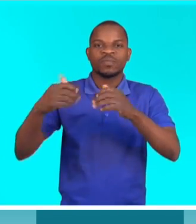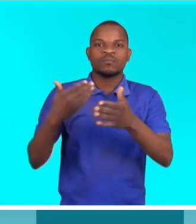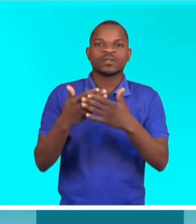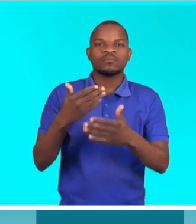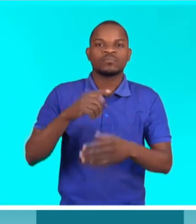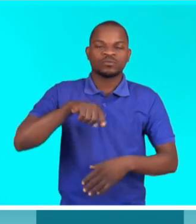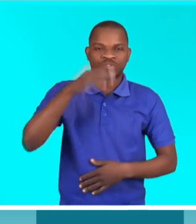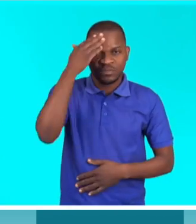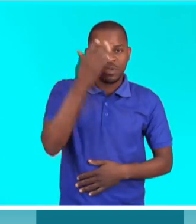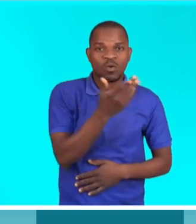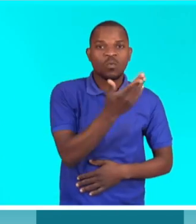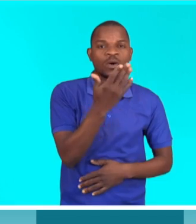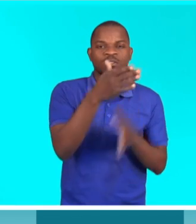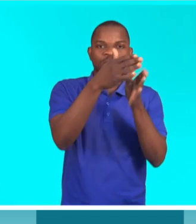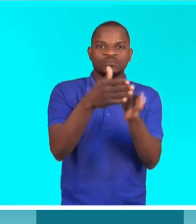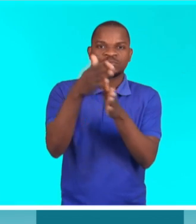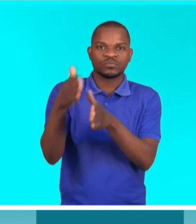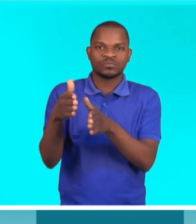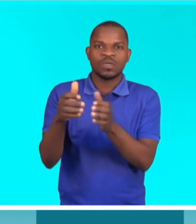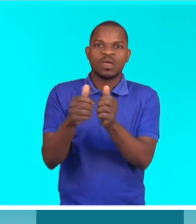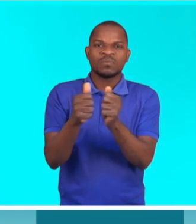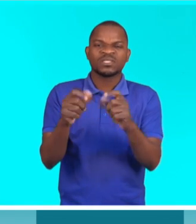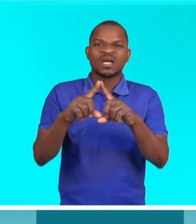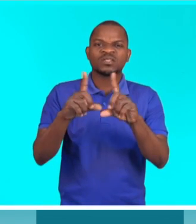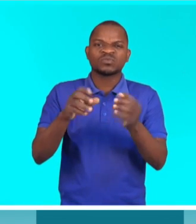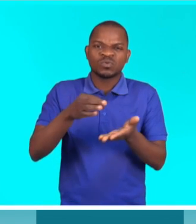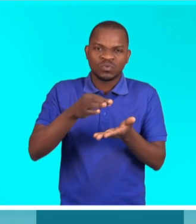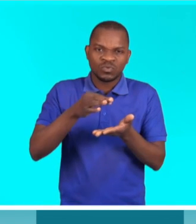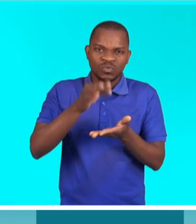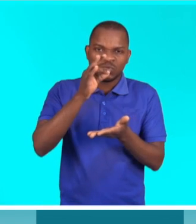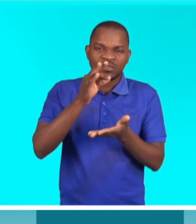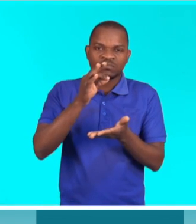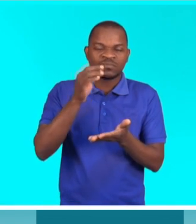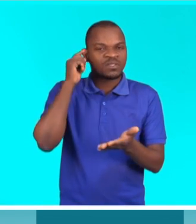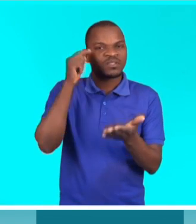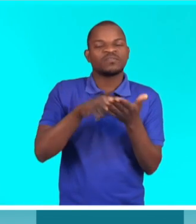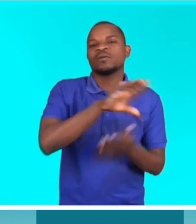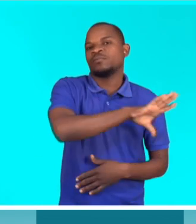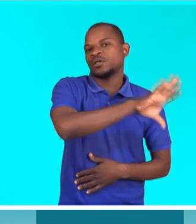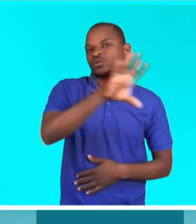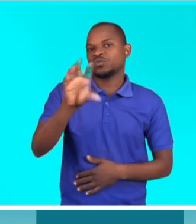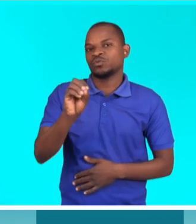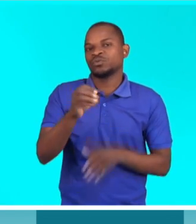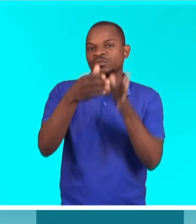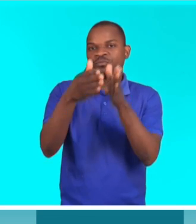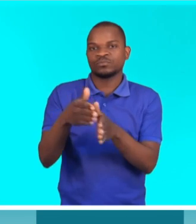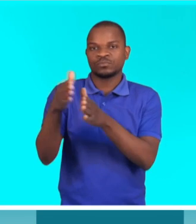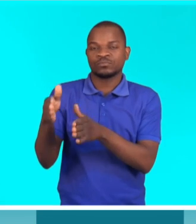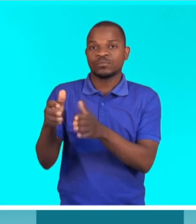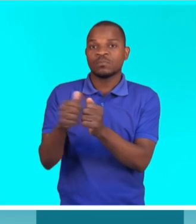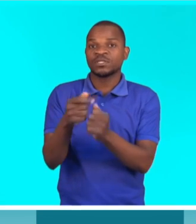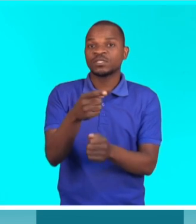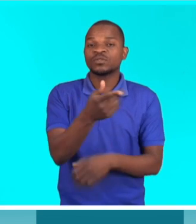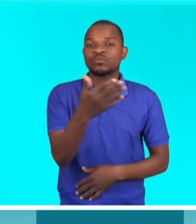existem lá. Mas, quando é o caso do pequeno almoço, são todos os trabalhadores. Este número tem que nos enviar.